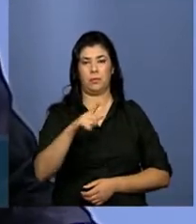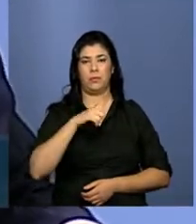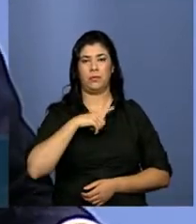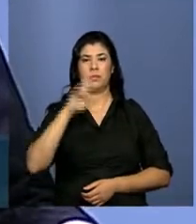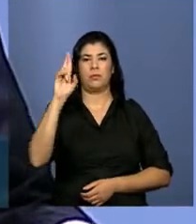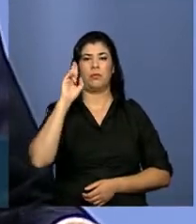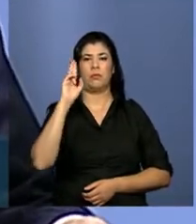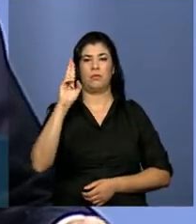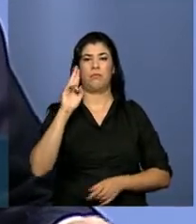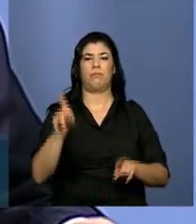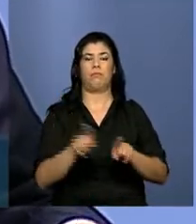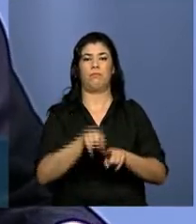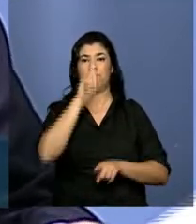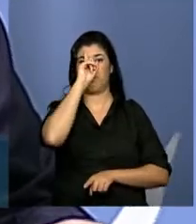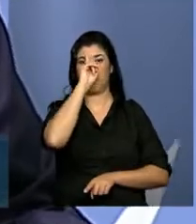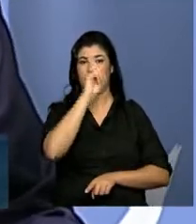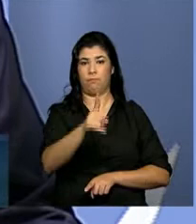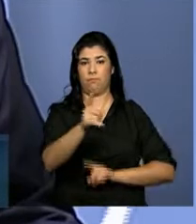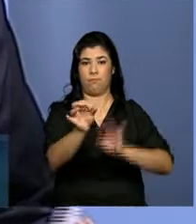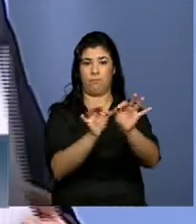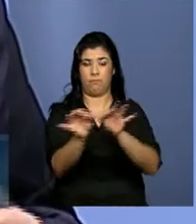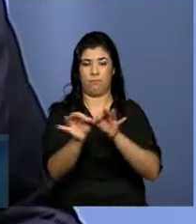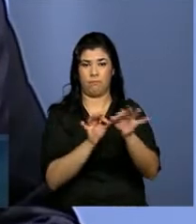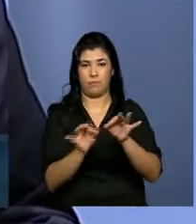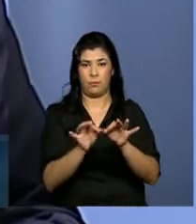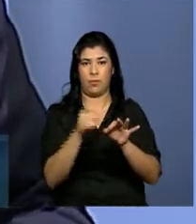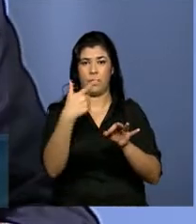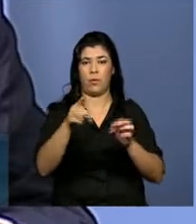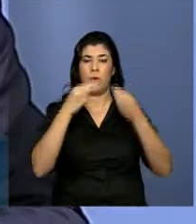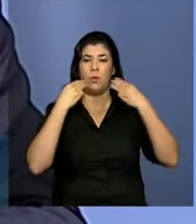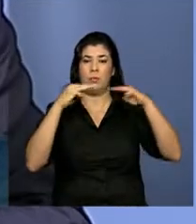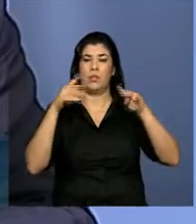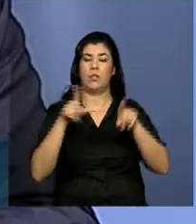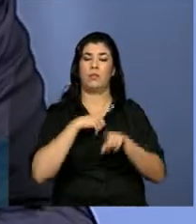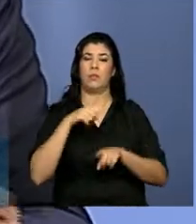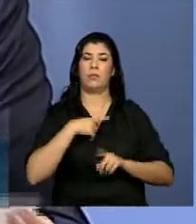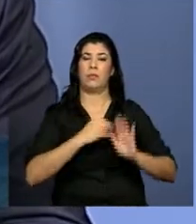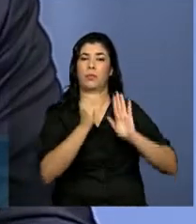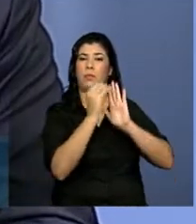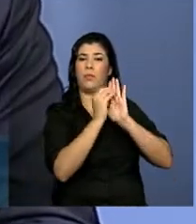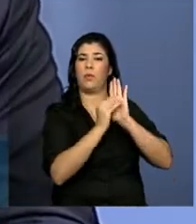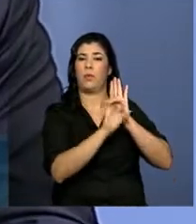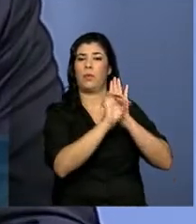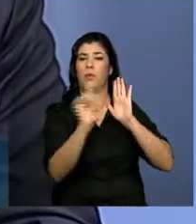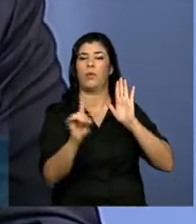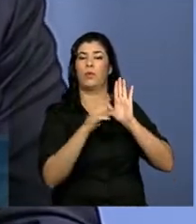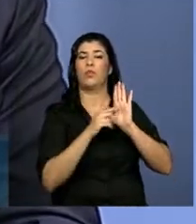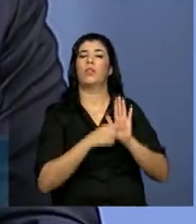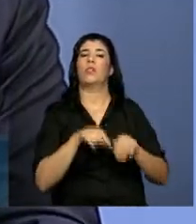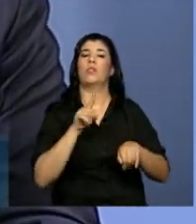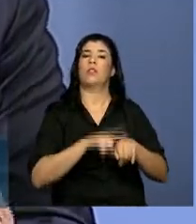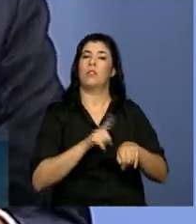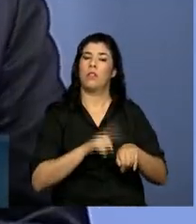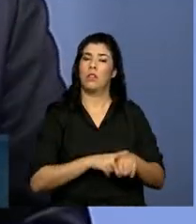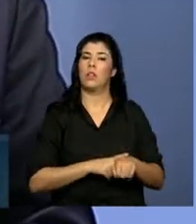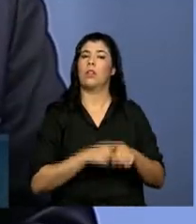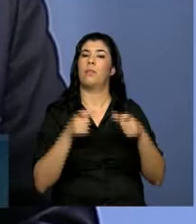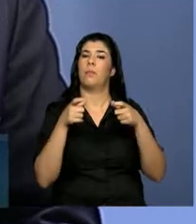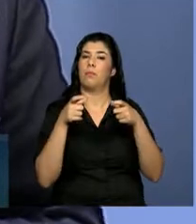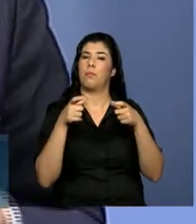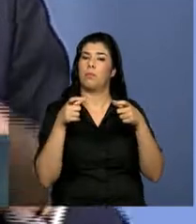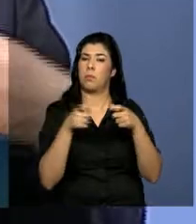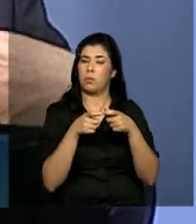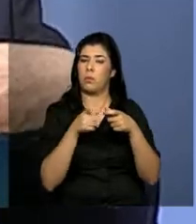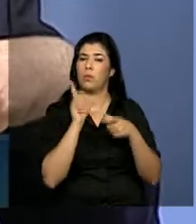também indicado de forma clara, e foi estabelecido um cronograma de curto, médio e longo prazo com relação à